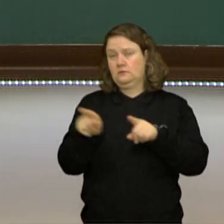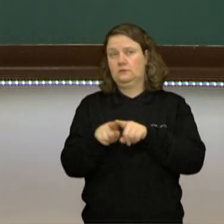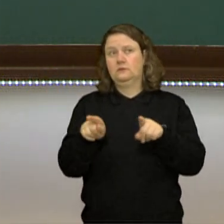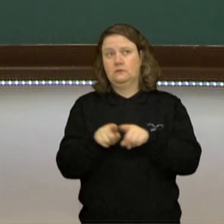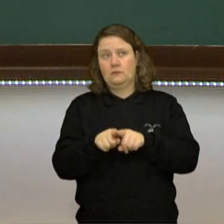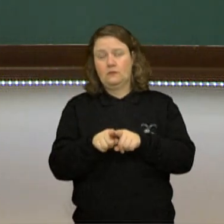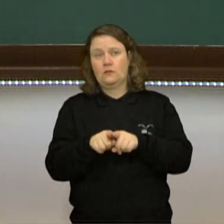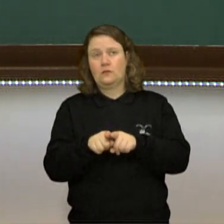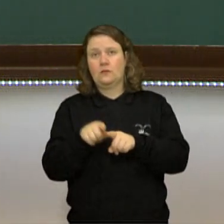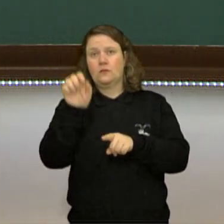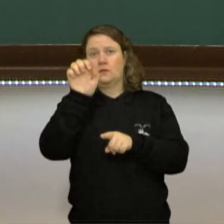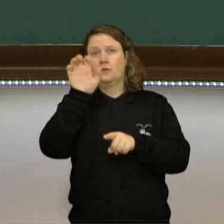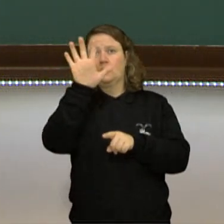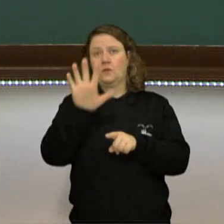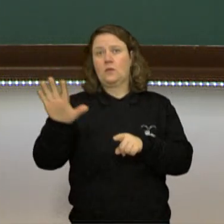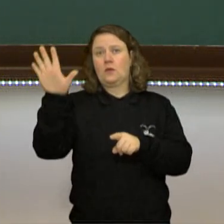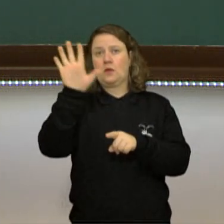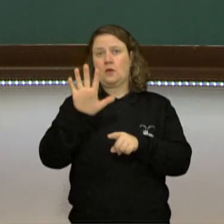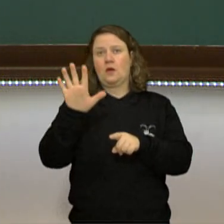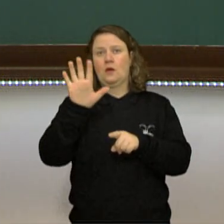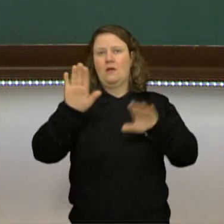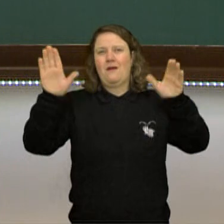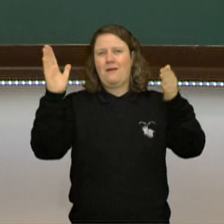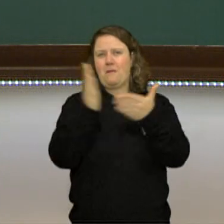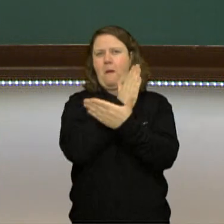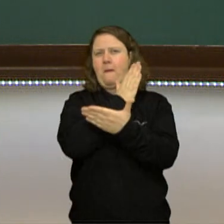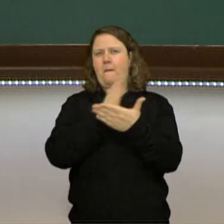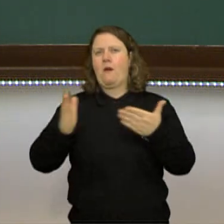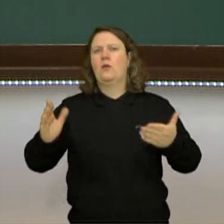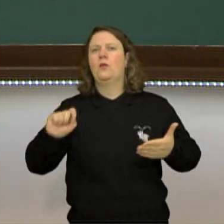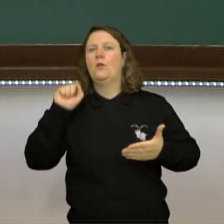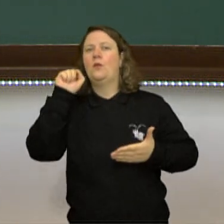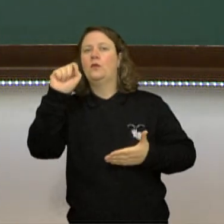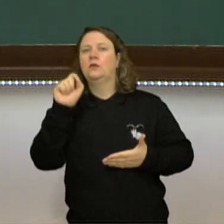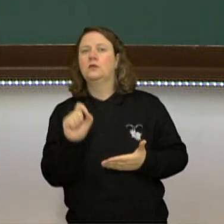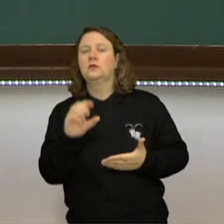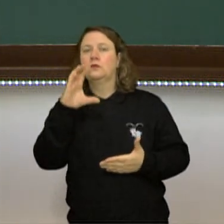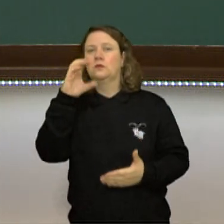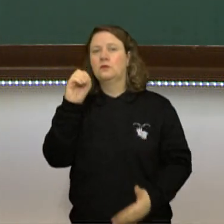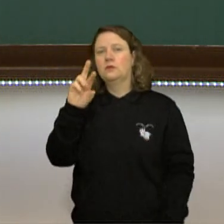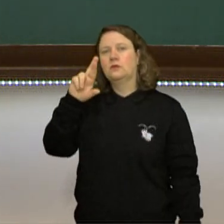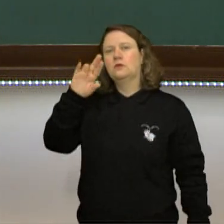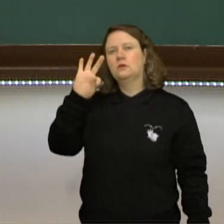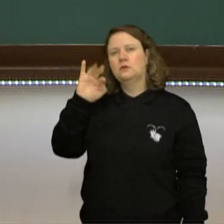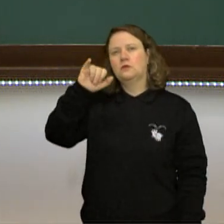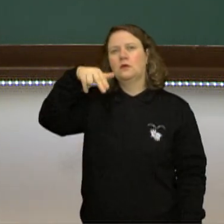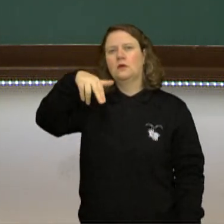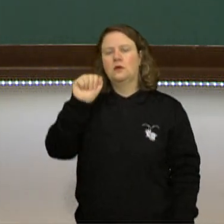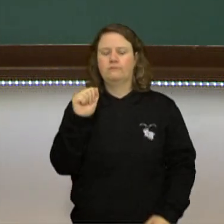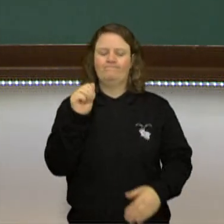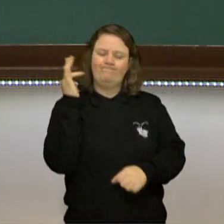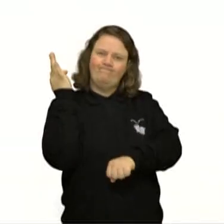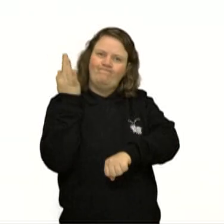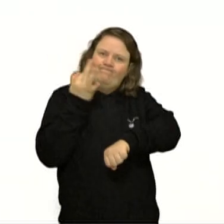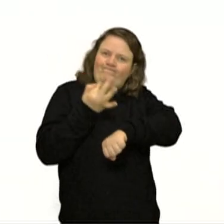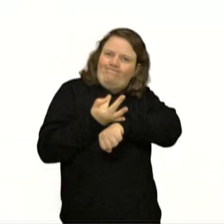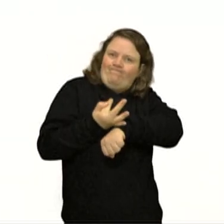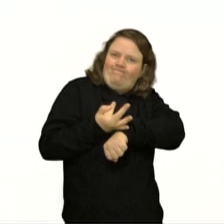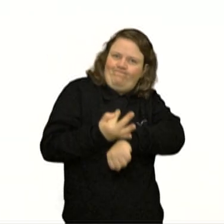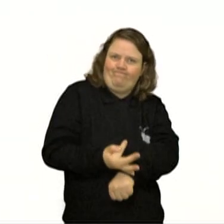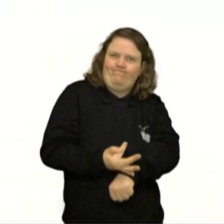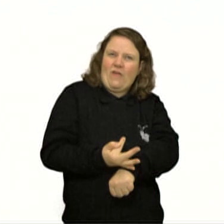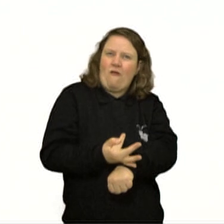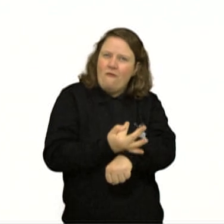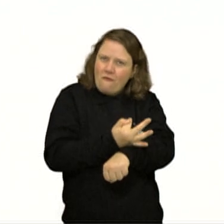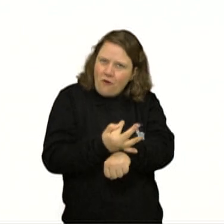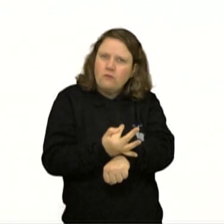na Europa, através dessa grande divisão, vai ser estabelecido o que se chamou de Cortina de Ferro, que vai ser a divisão entre as